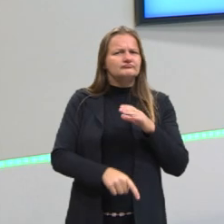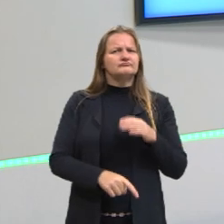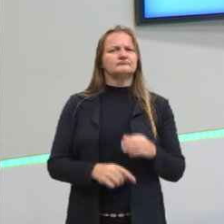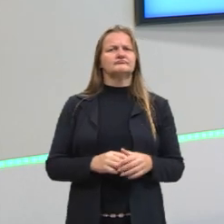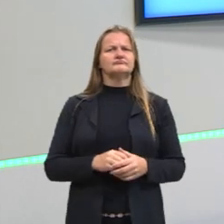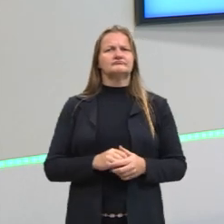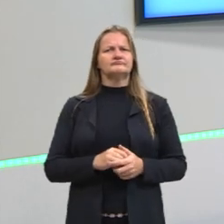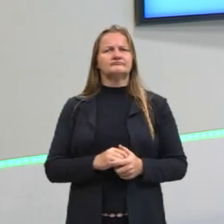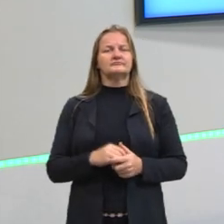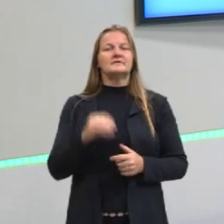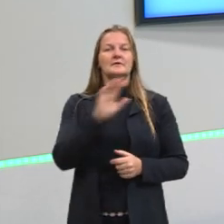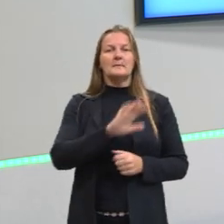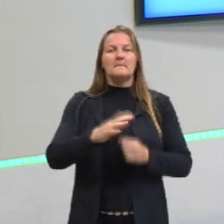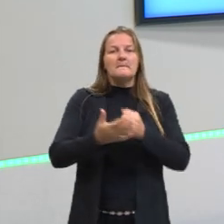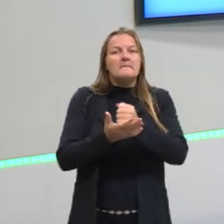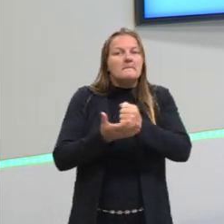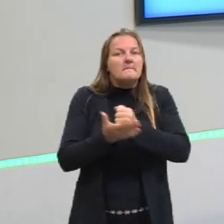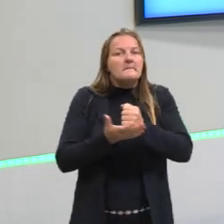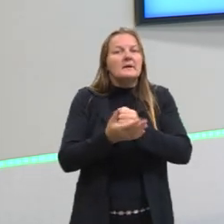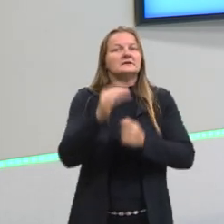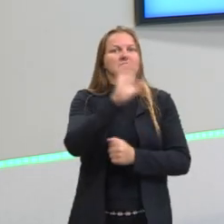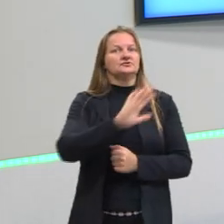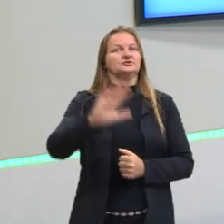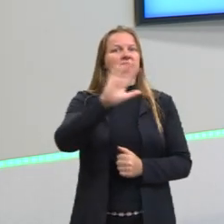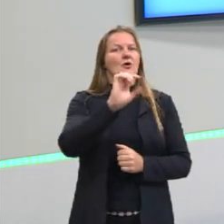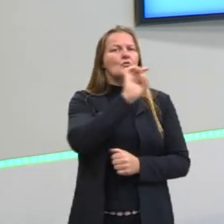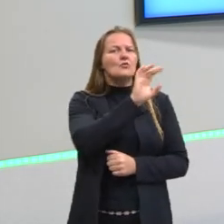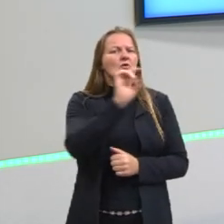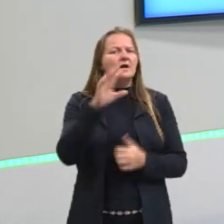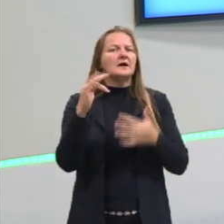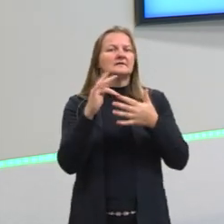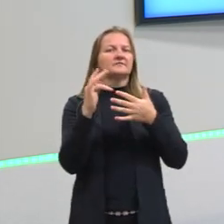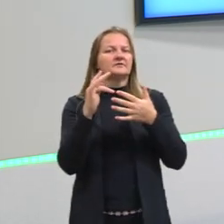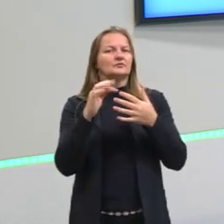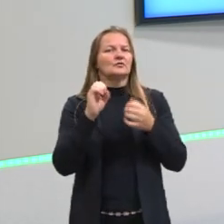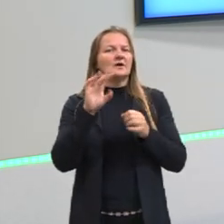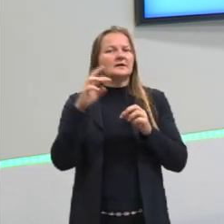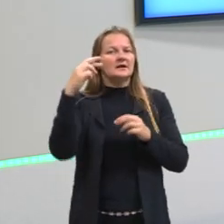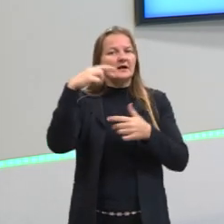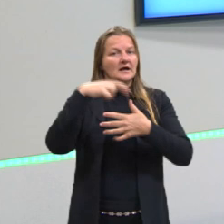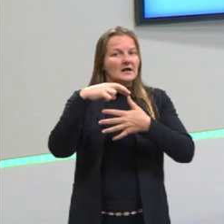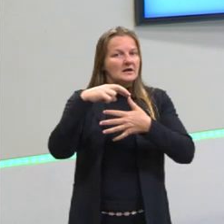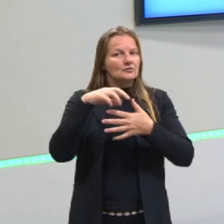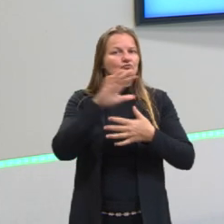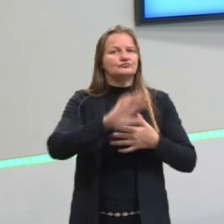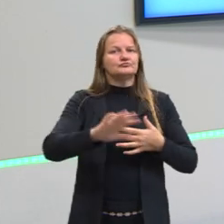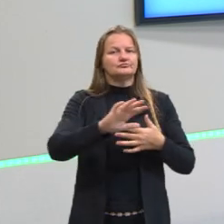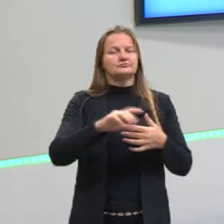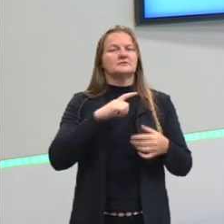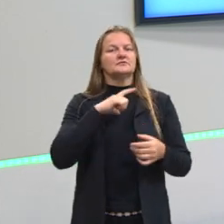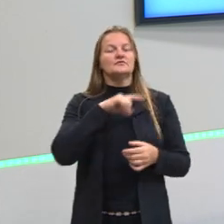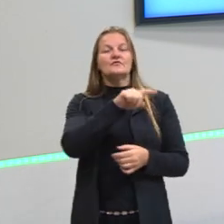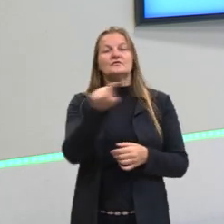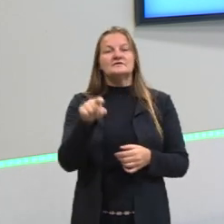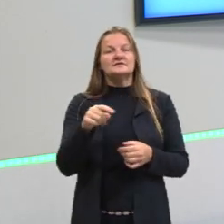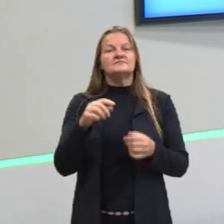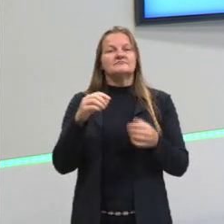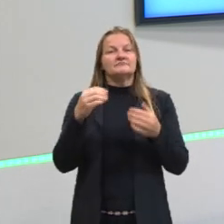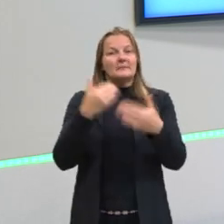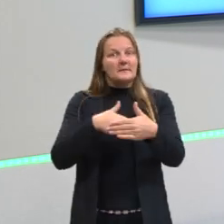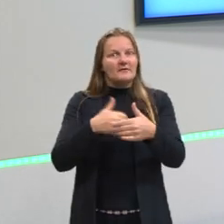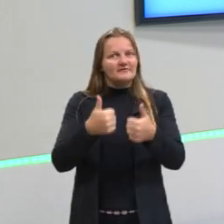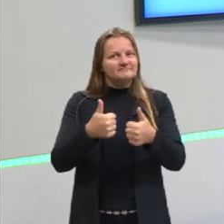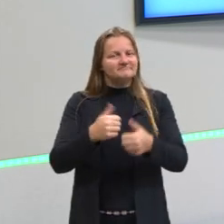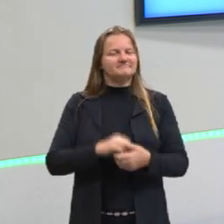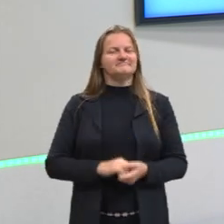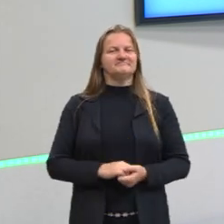uma parte básica geral de cada filo, de cada reino, que aí vocês vão bem lá na questão, tá